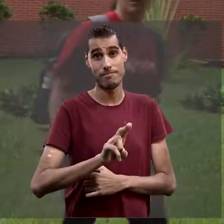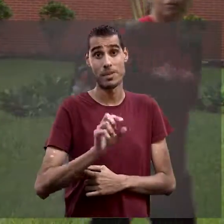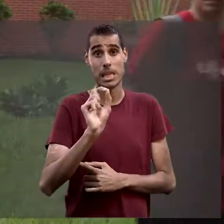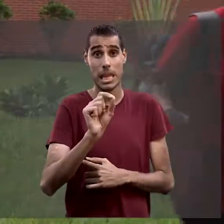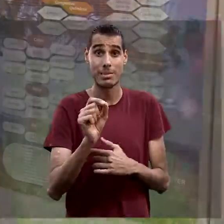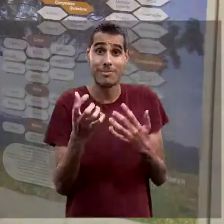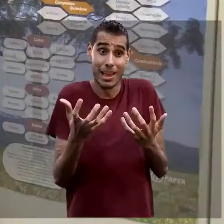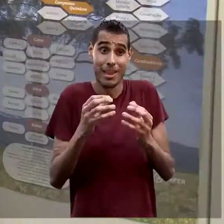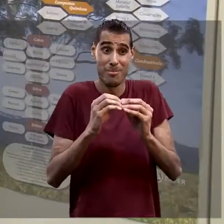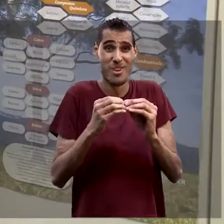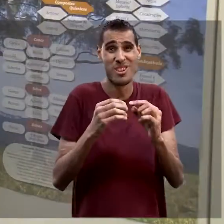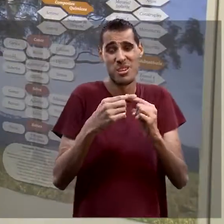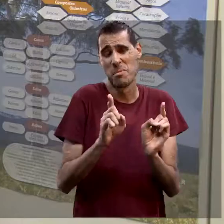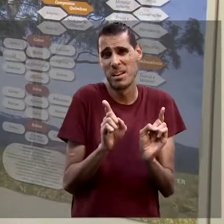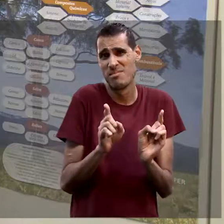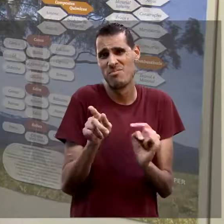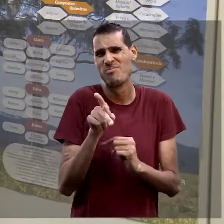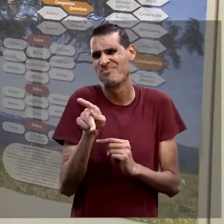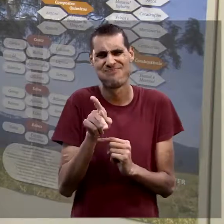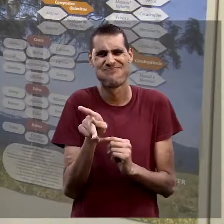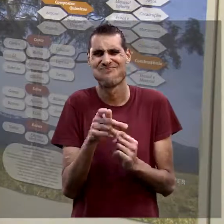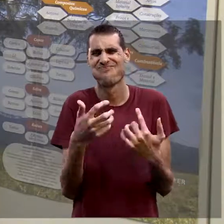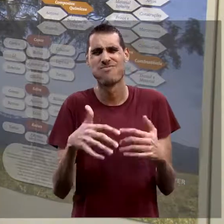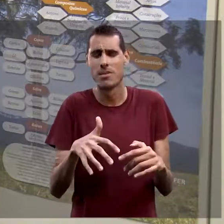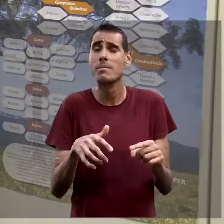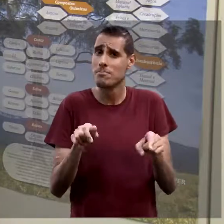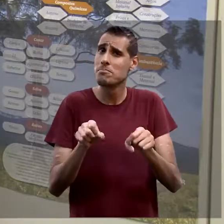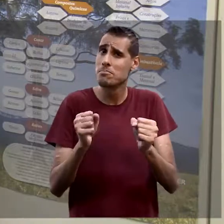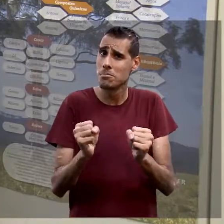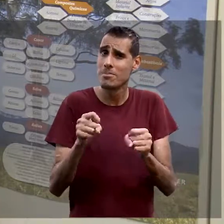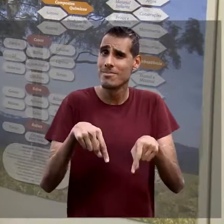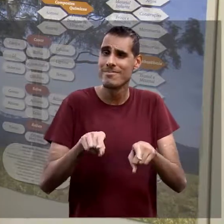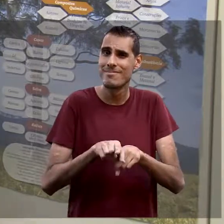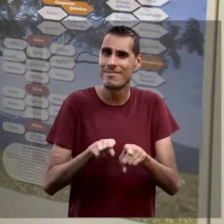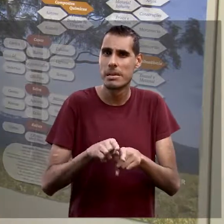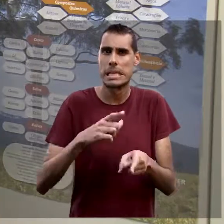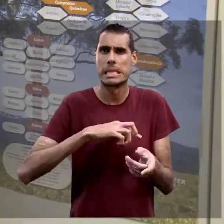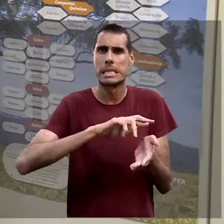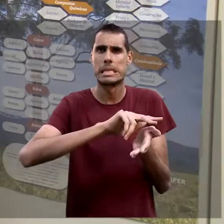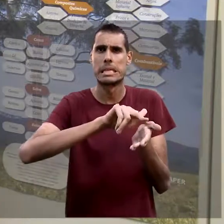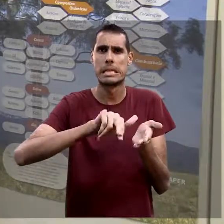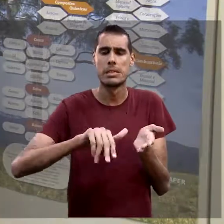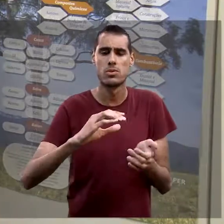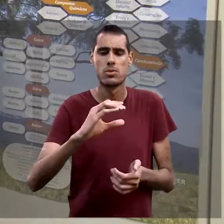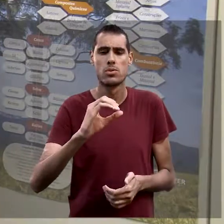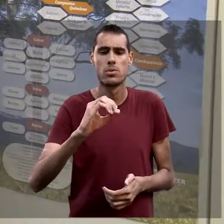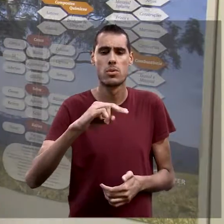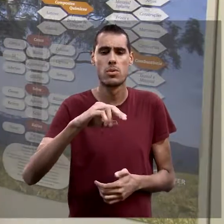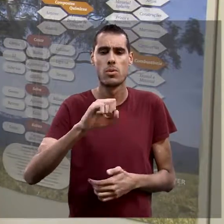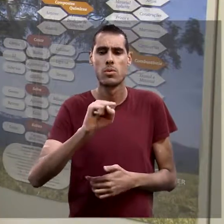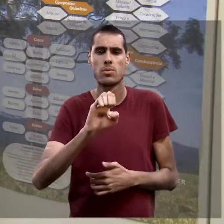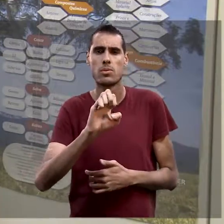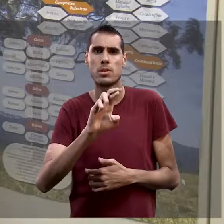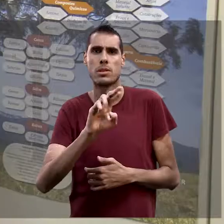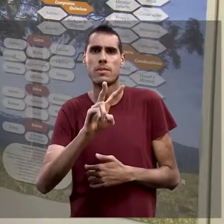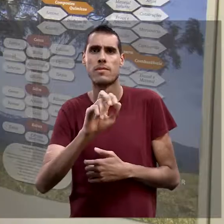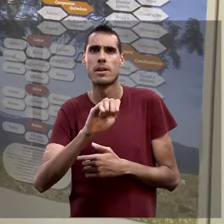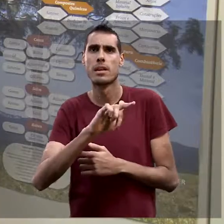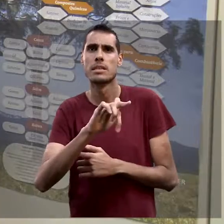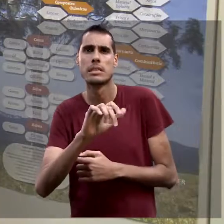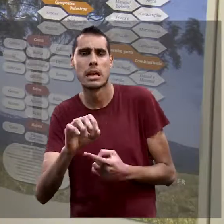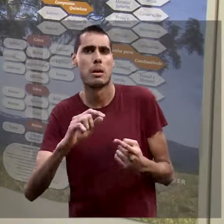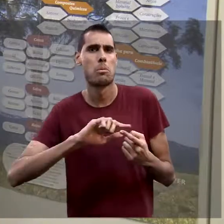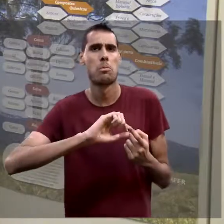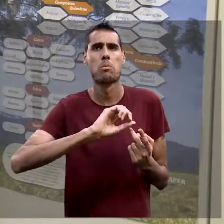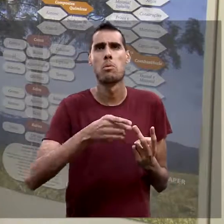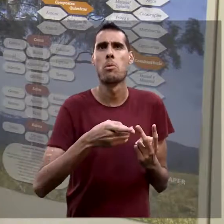na universidade. E para aquele que quer fazer biologia, mas não quer ser docente, também recomendo. Há várias unidades de conservação,